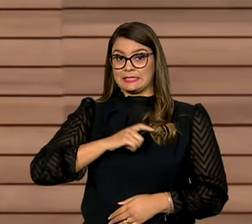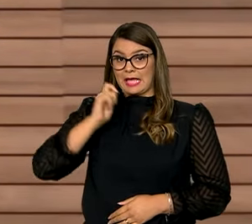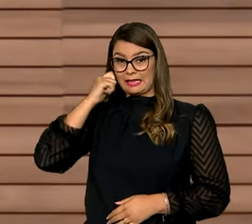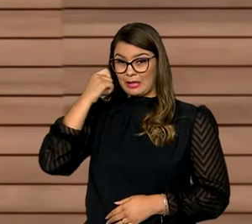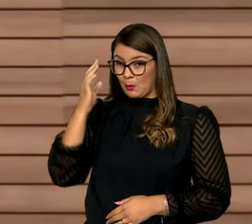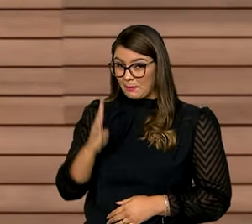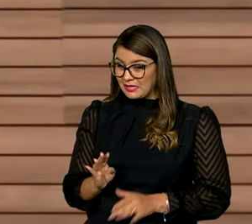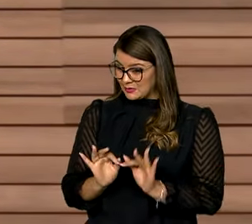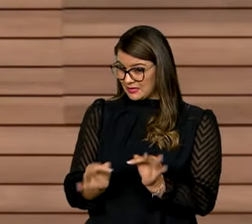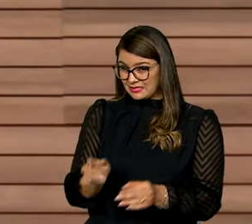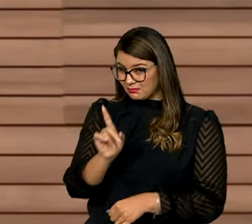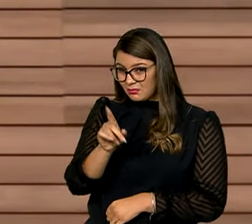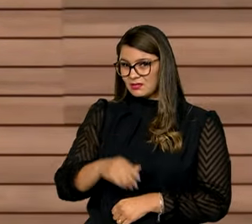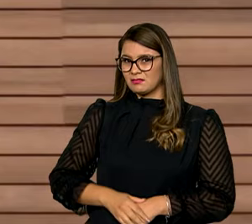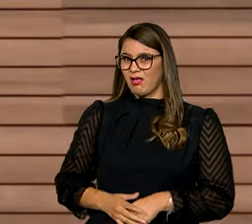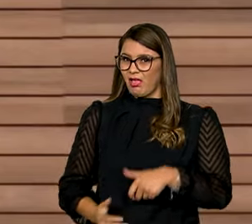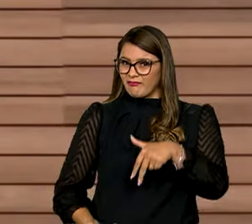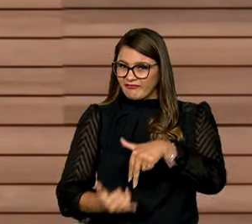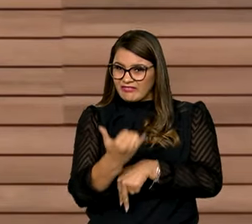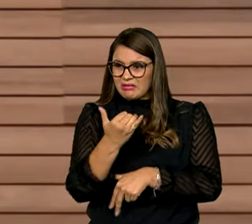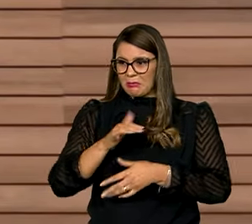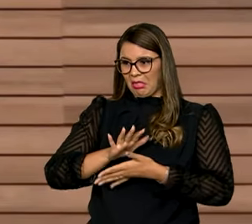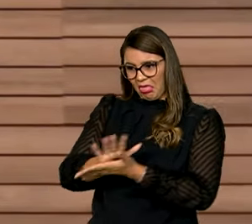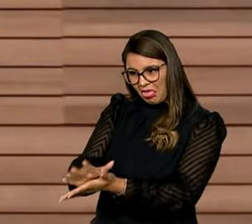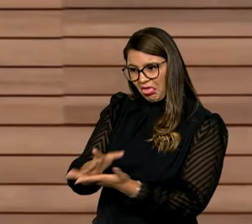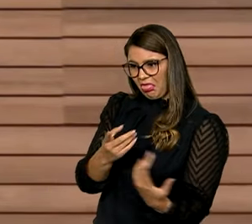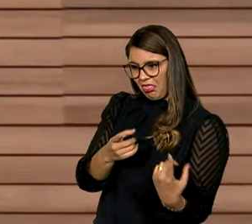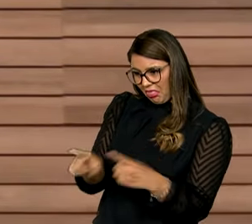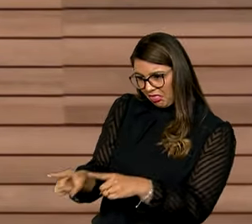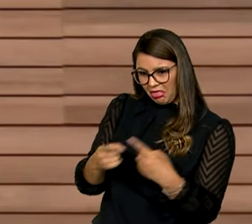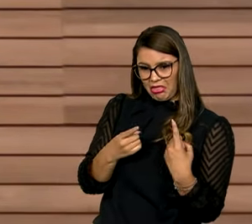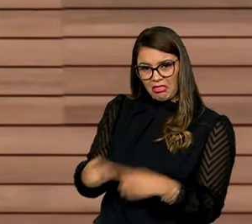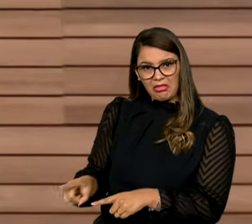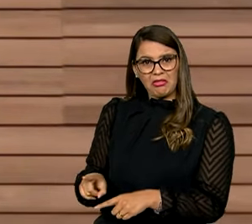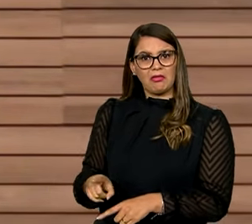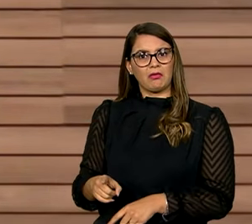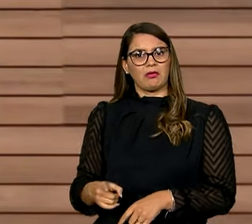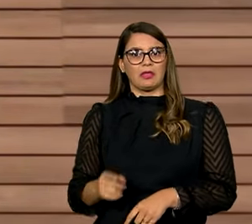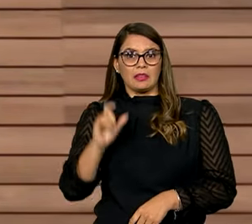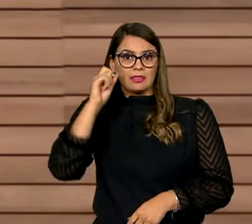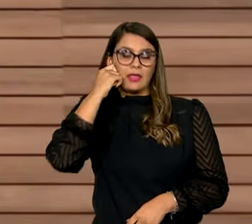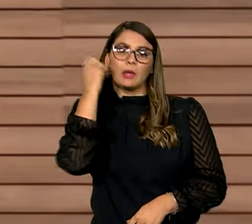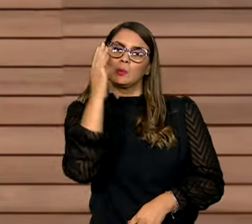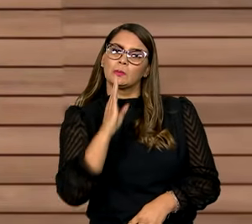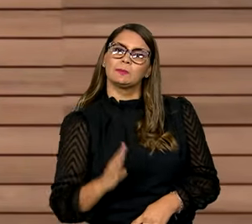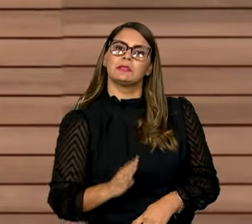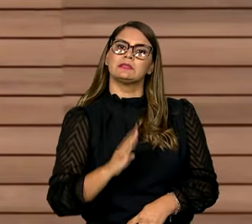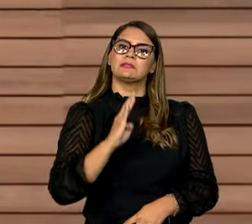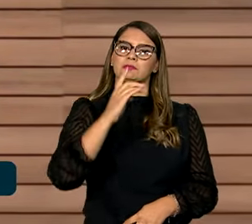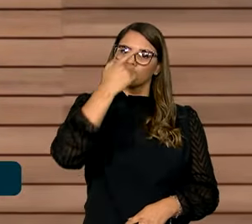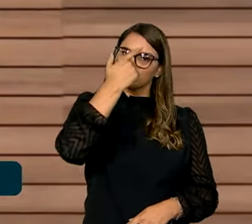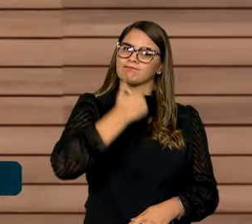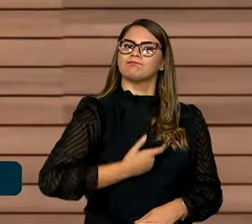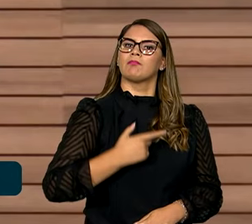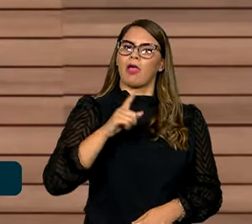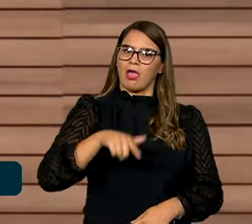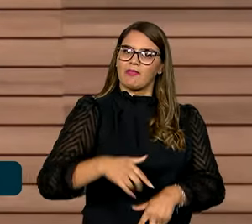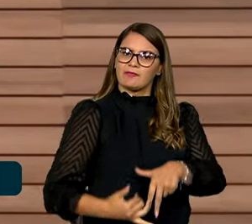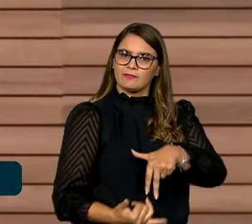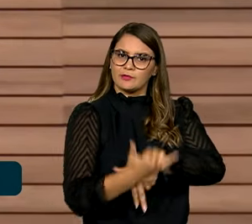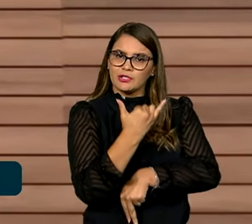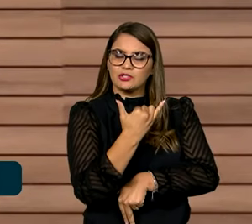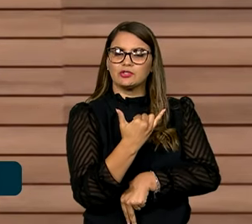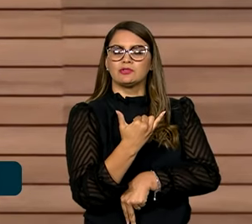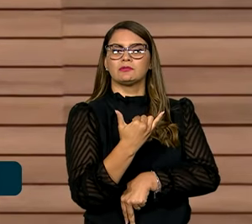Brasil é ser vítima constantes de preconceitos. Ser negro no Brasil é também ser vítima